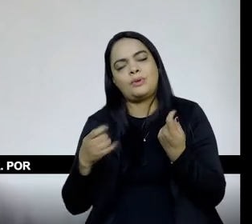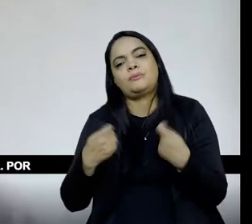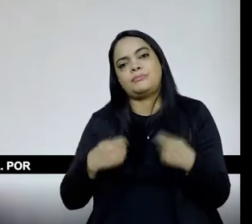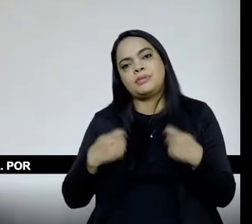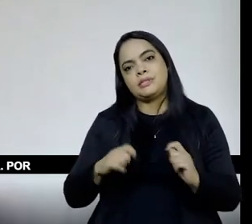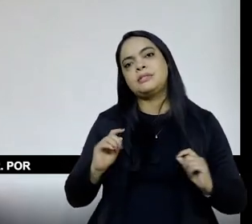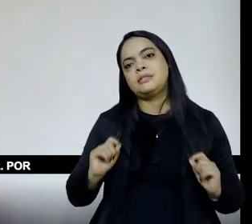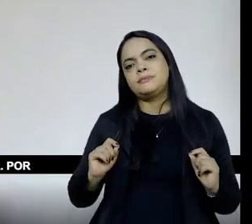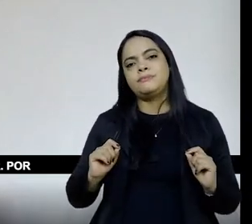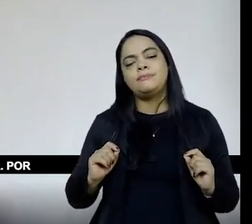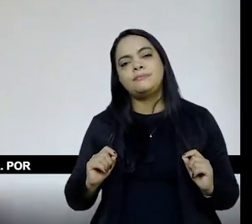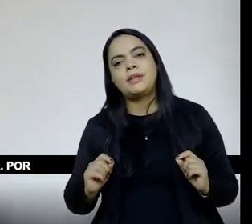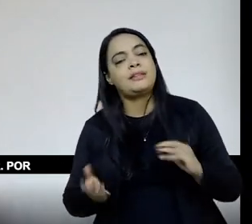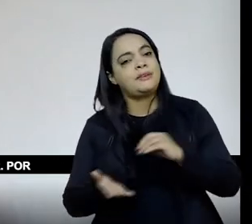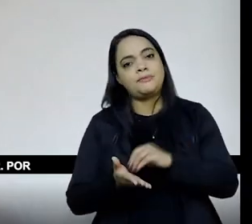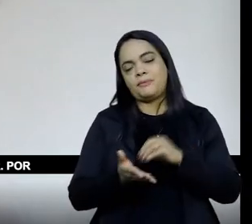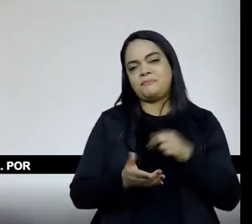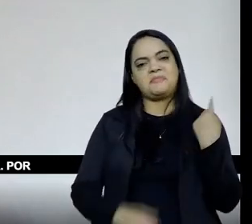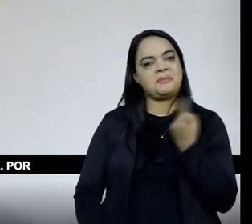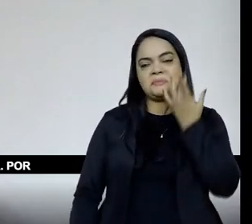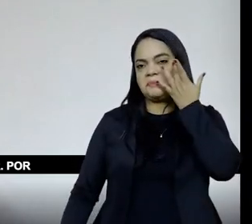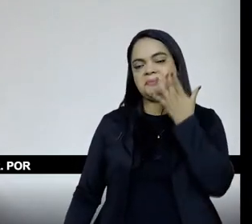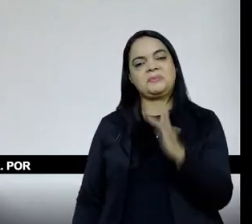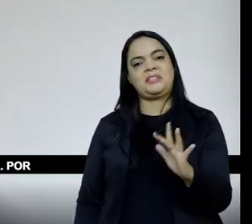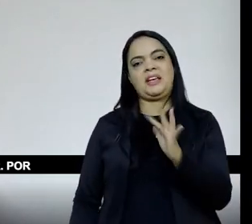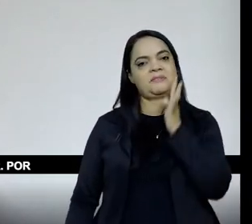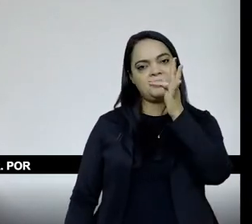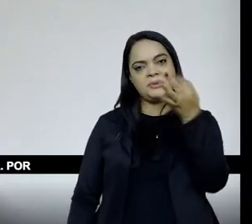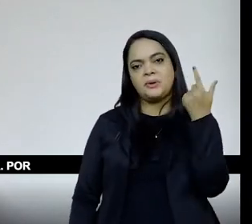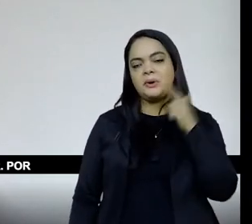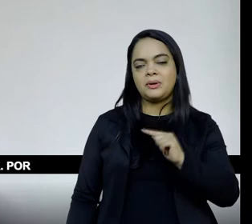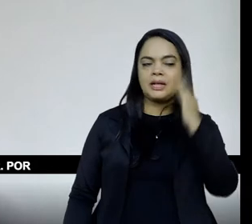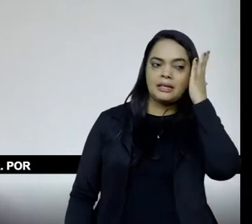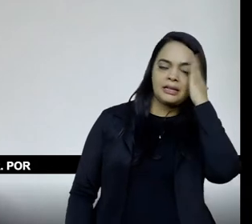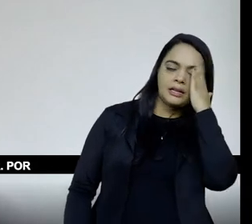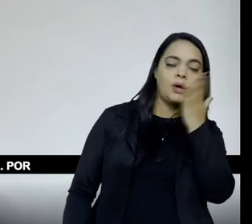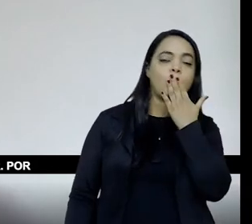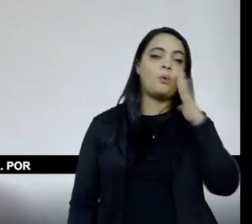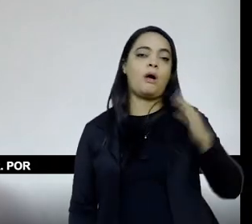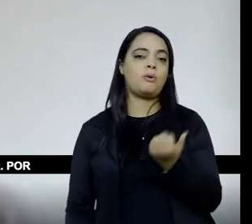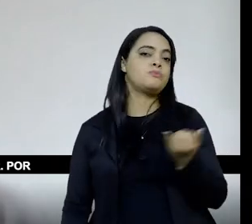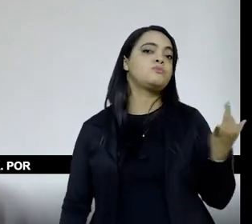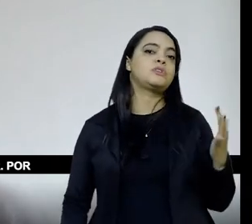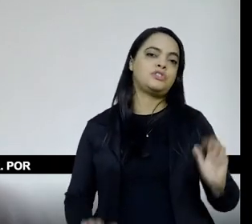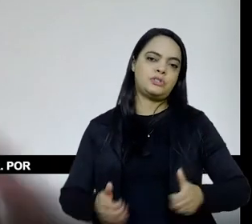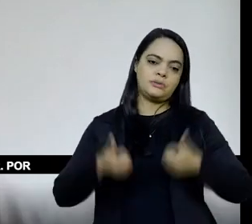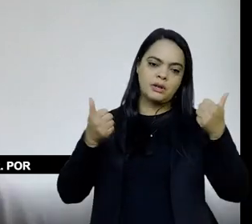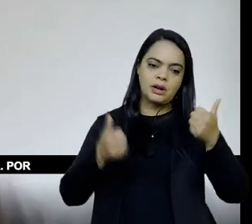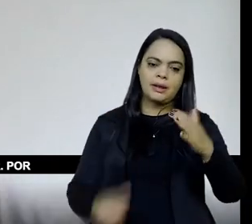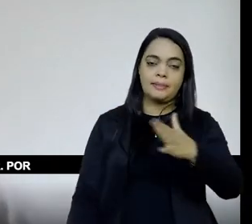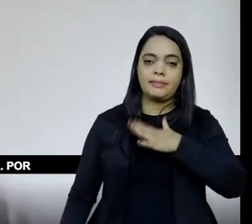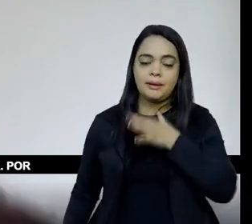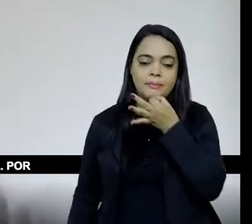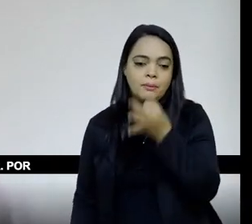tem isso ainda e nem sei se nós vamos ter, mas na minha perspectiva, quanto